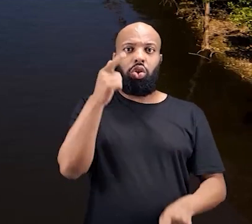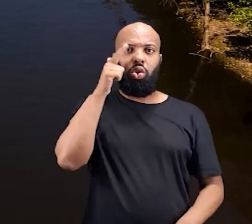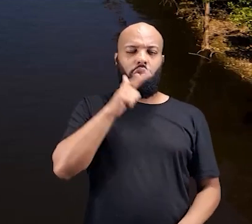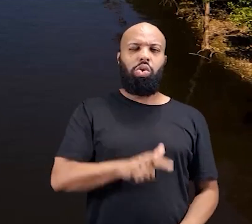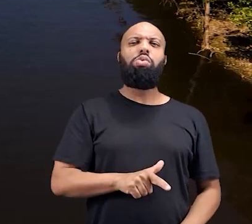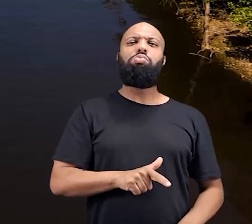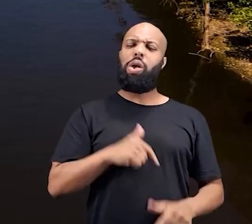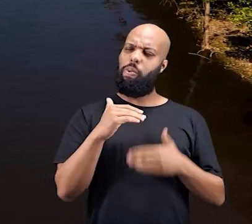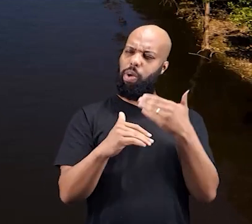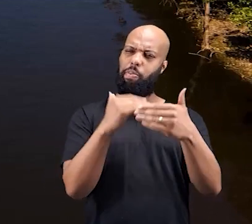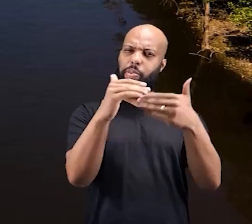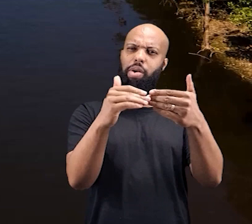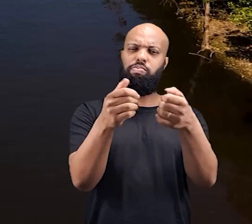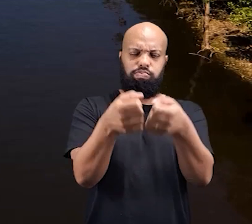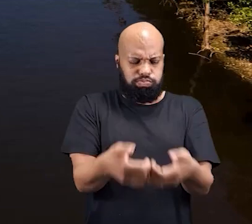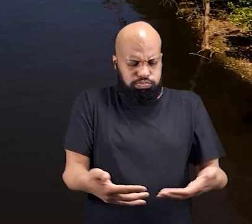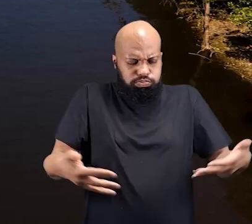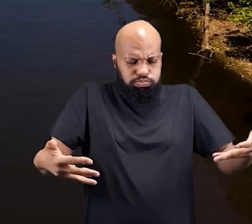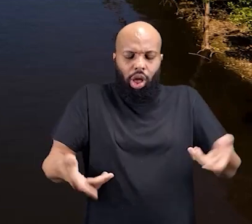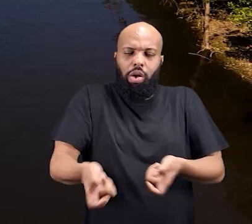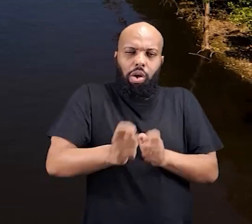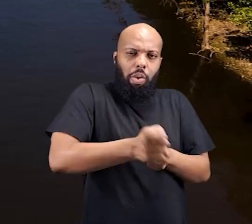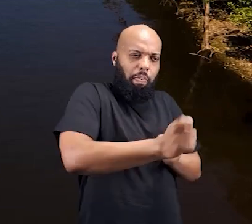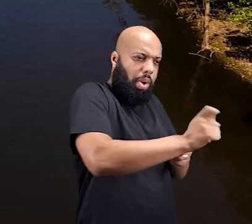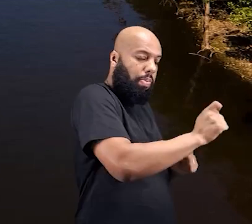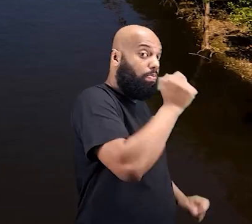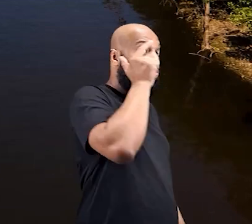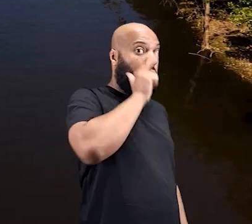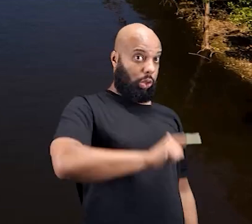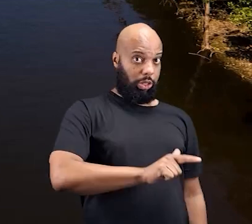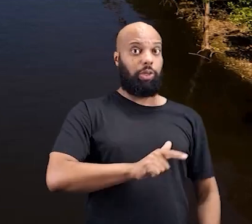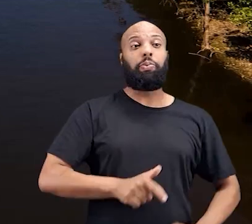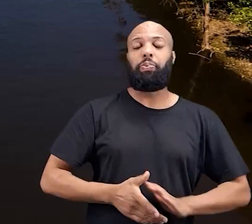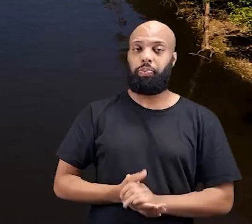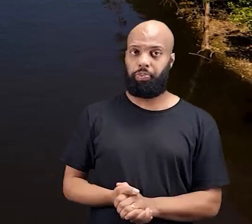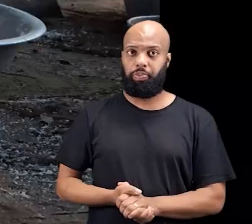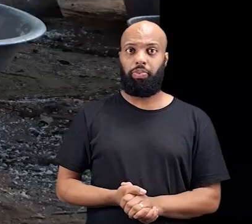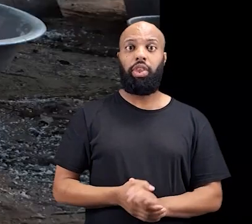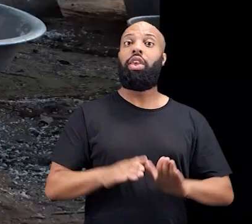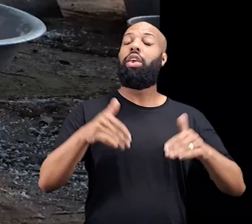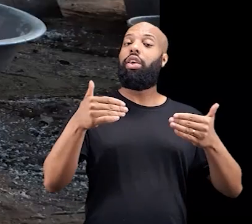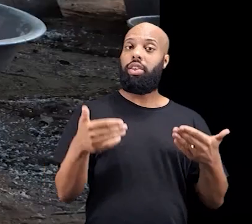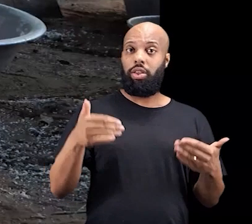e muita prosperidade dentro dessa festa.